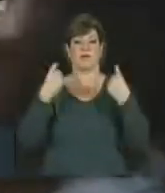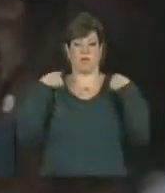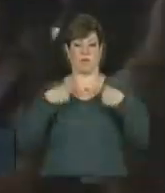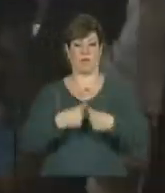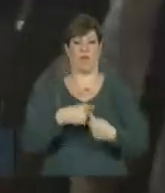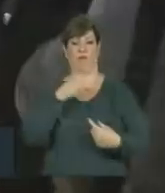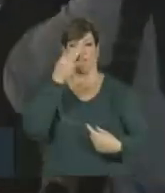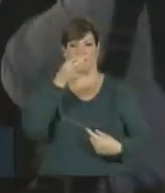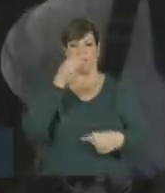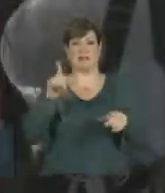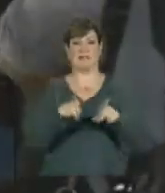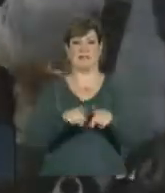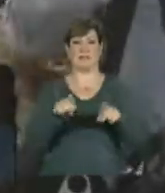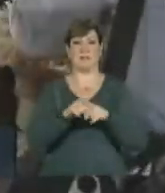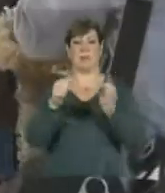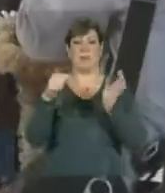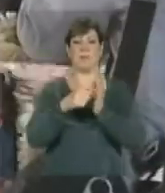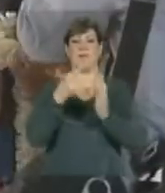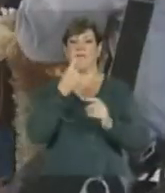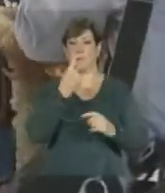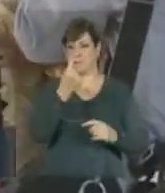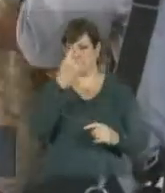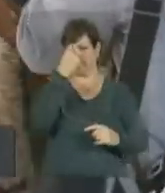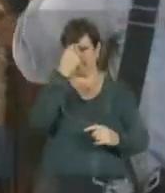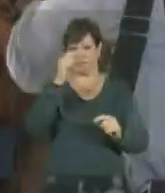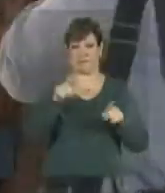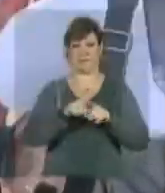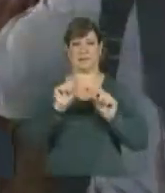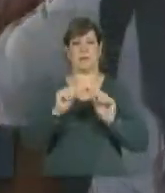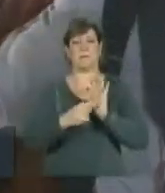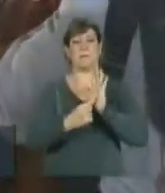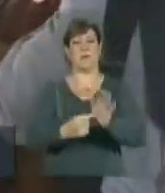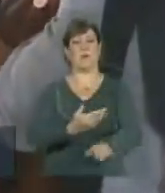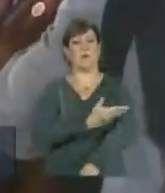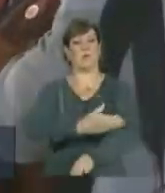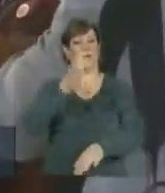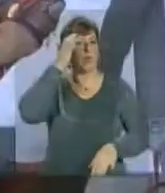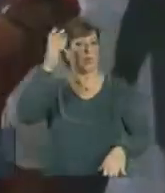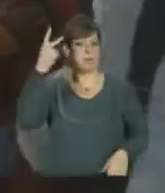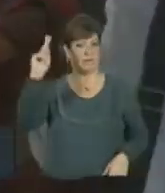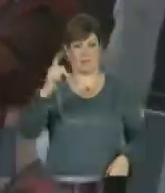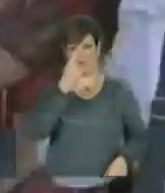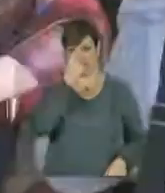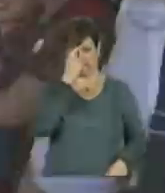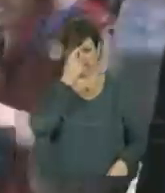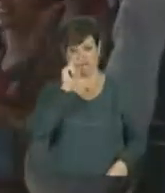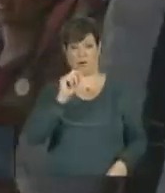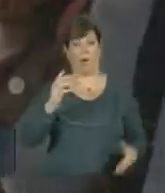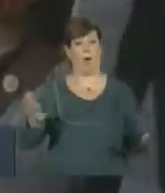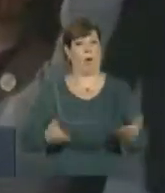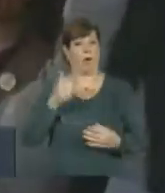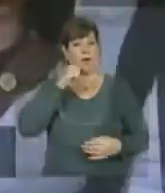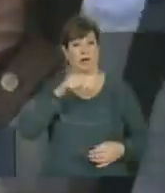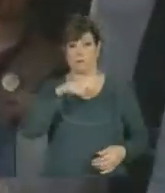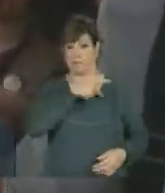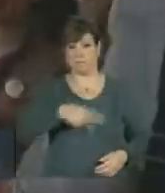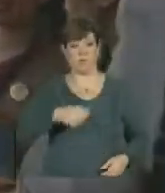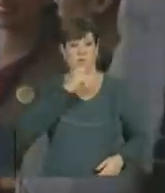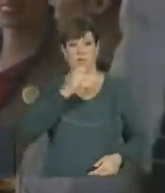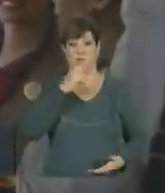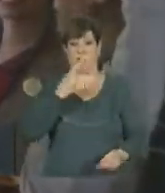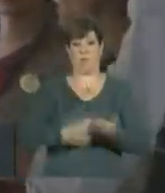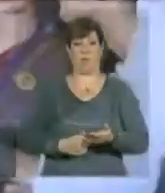binde, o tradicional pontinho vermelho na testa, marca registrada dos indianos. Hoje ela não tem compromissos oficiais e